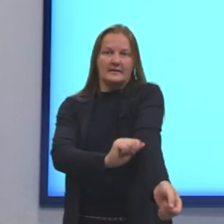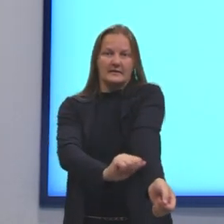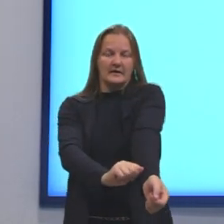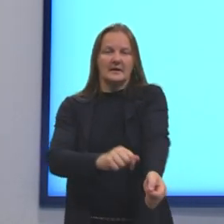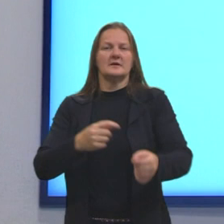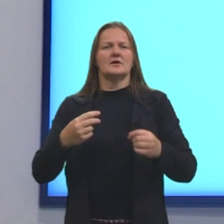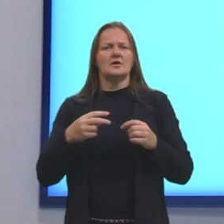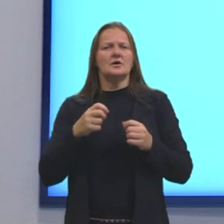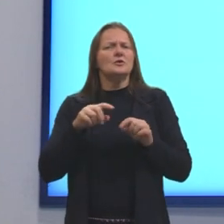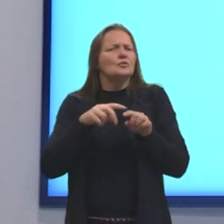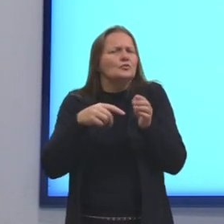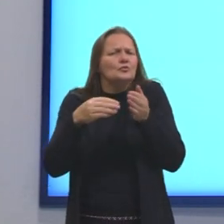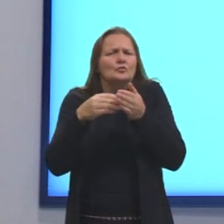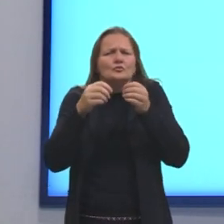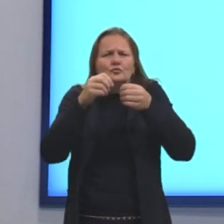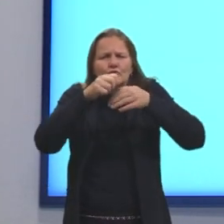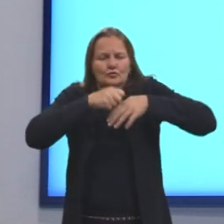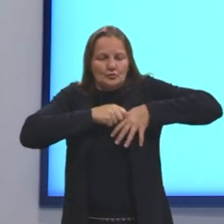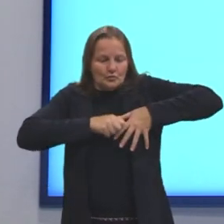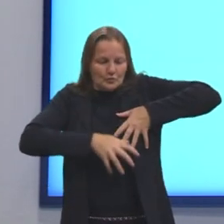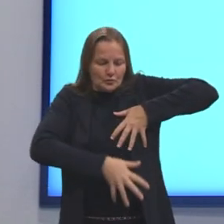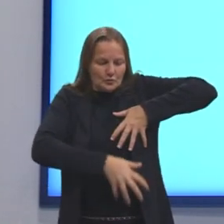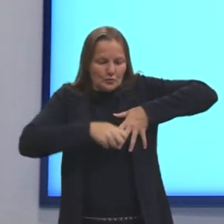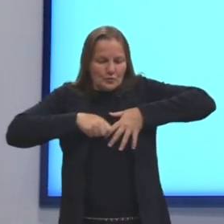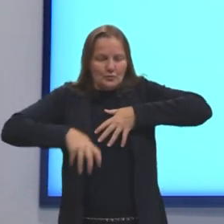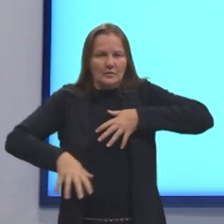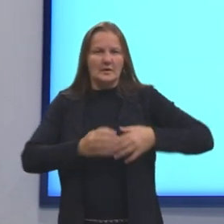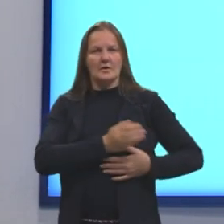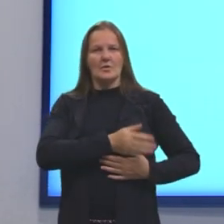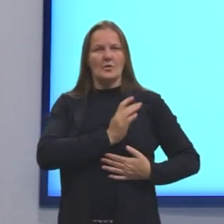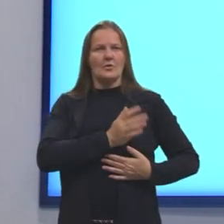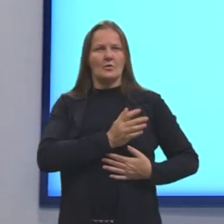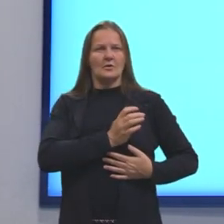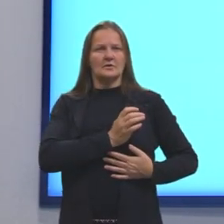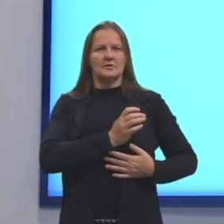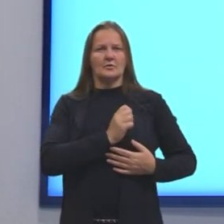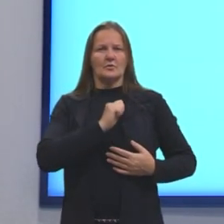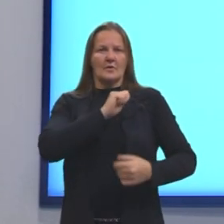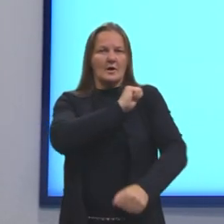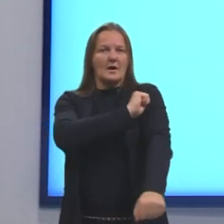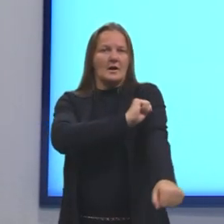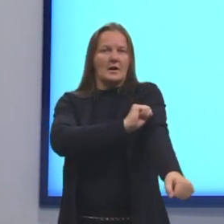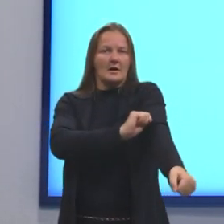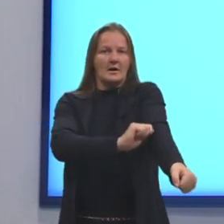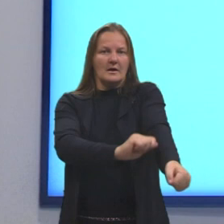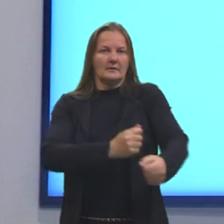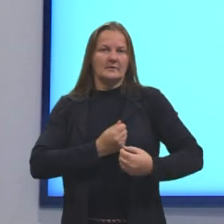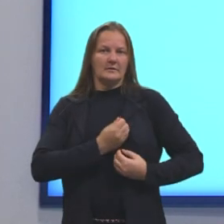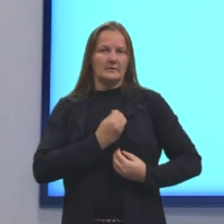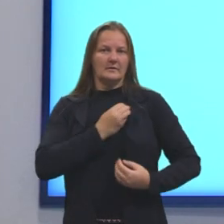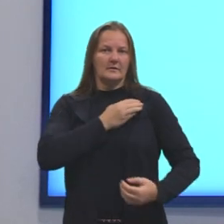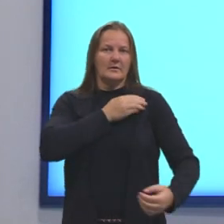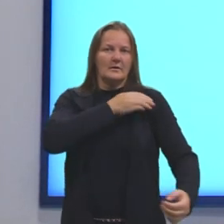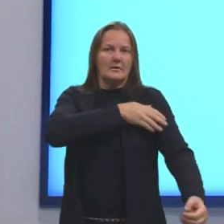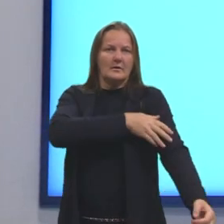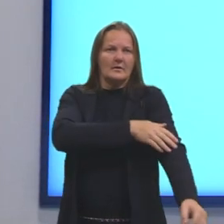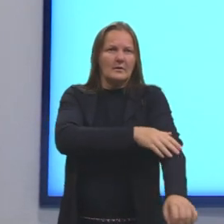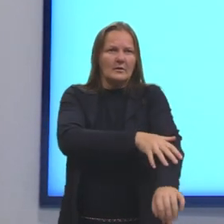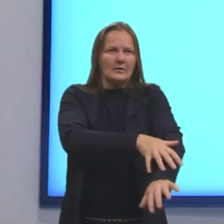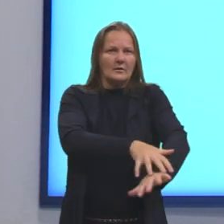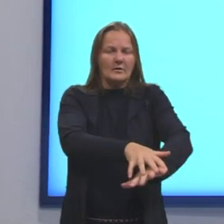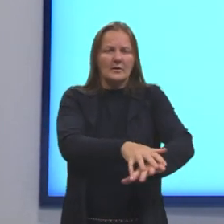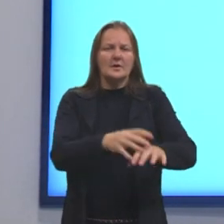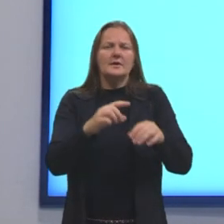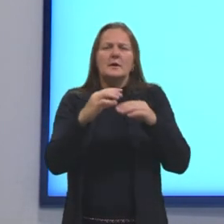Então, aqui, ó. Como vem do coração, então, a artéria. Aí se ramifica em arteríola. E